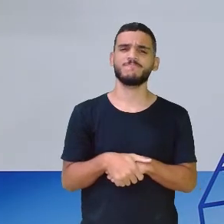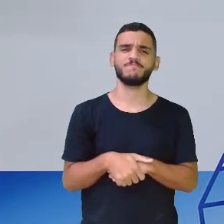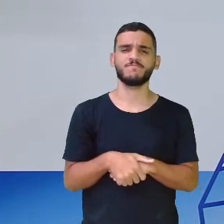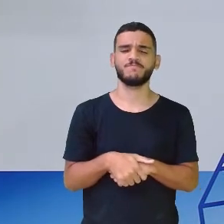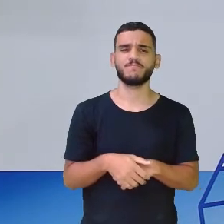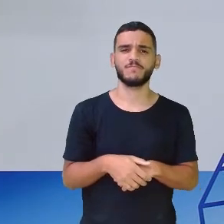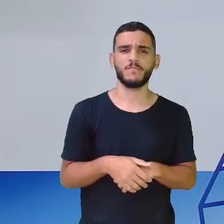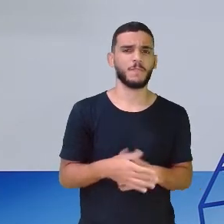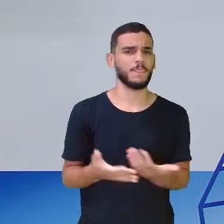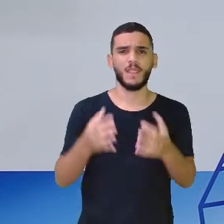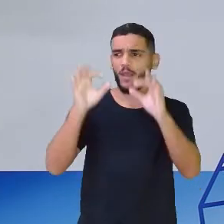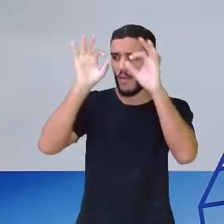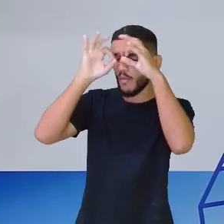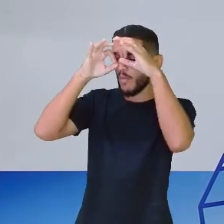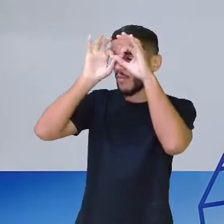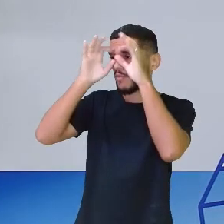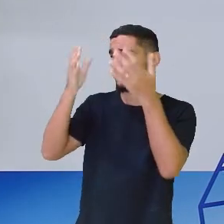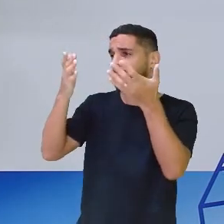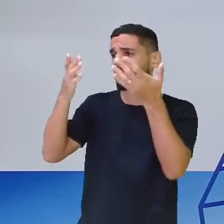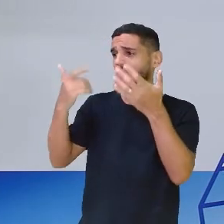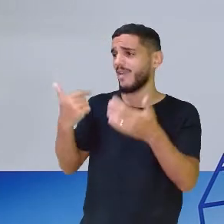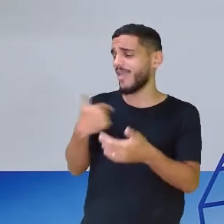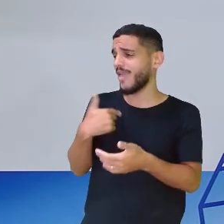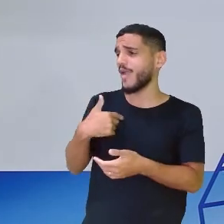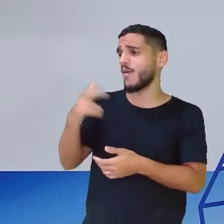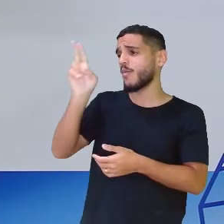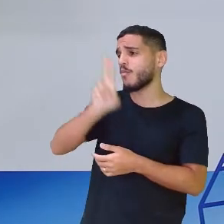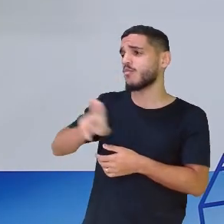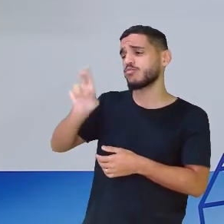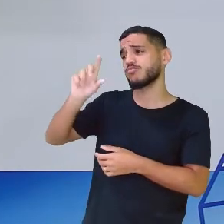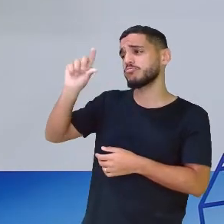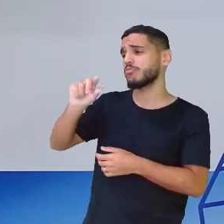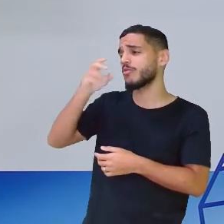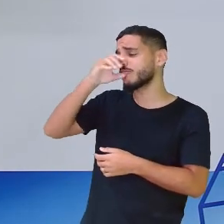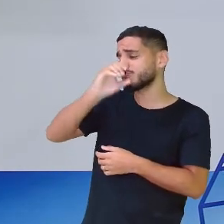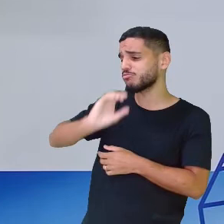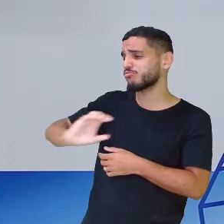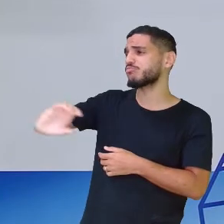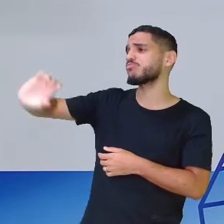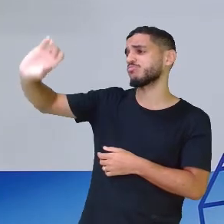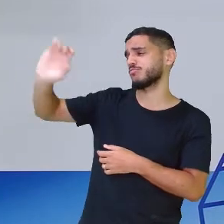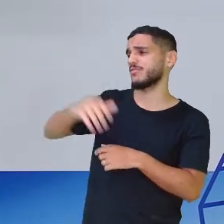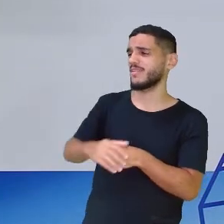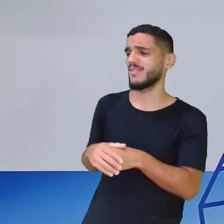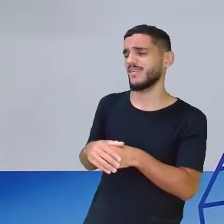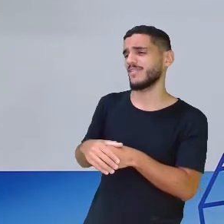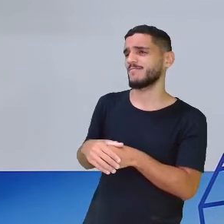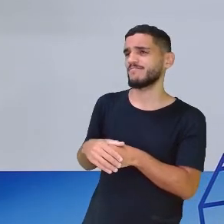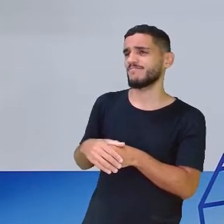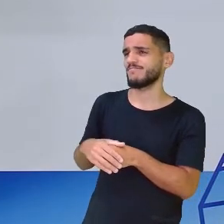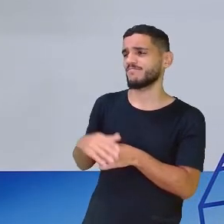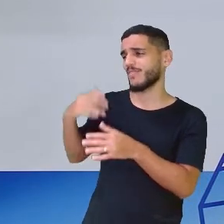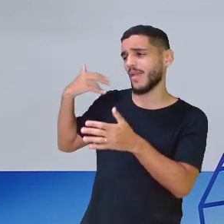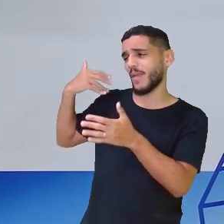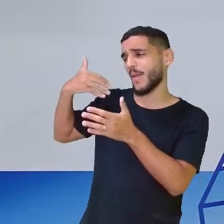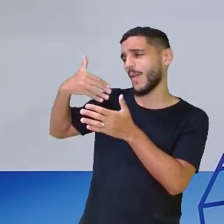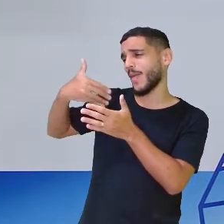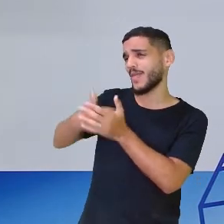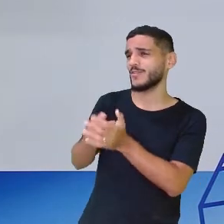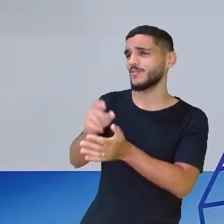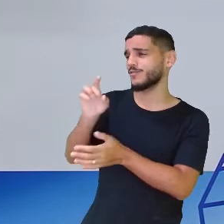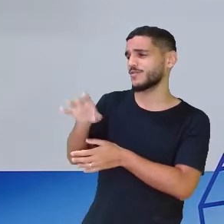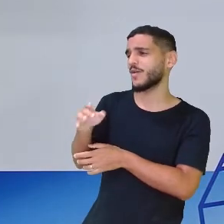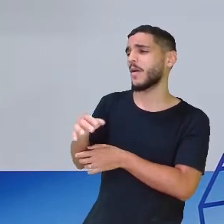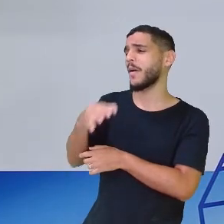Dona coruja, pouco uso minha tromba. De uns tempos para cá, pois ando só